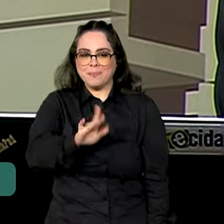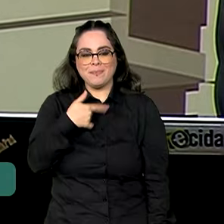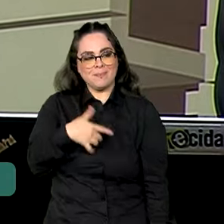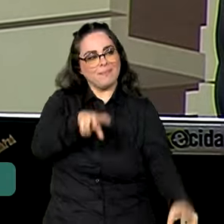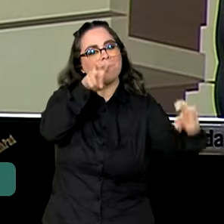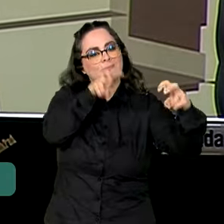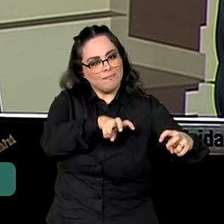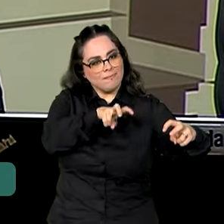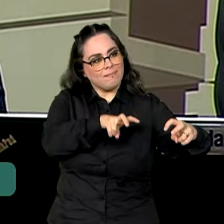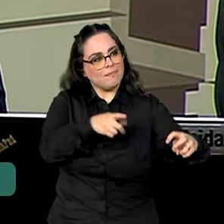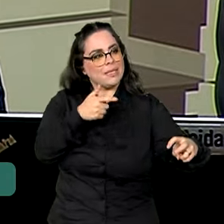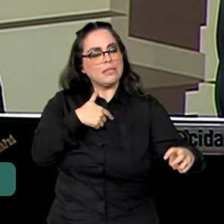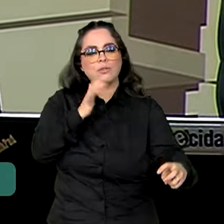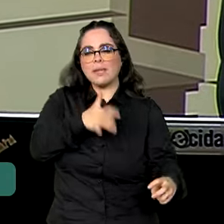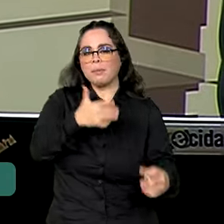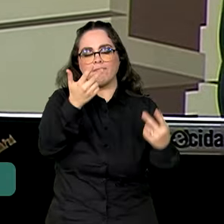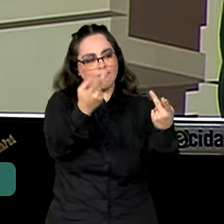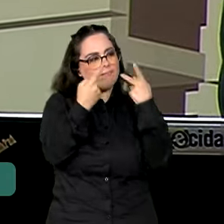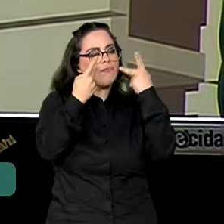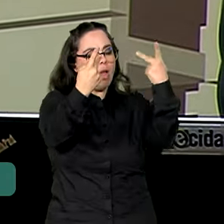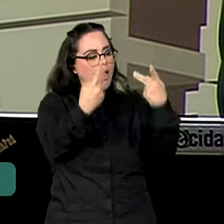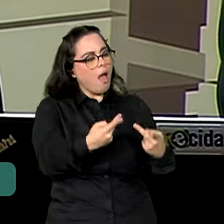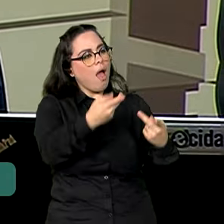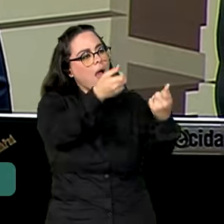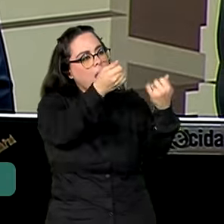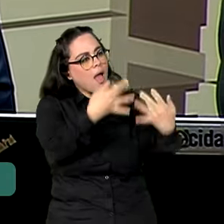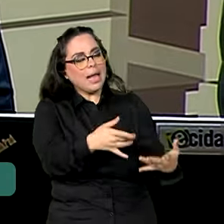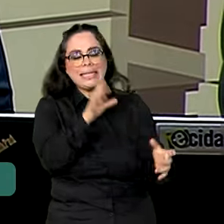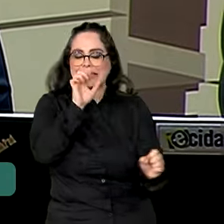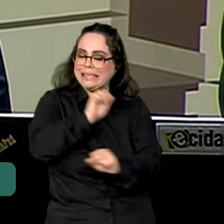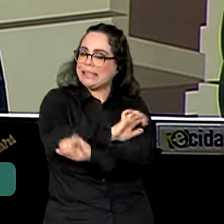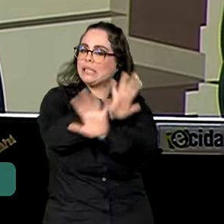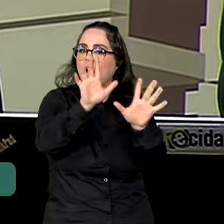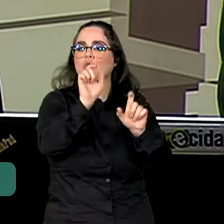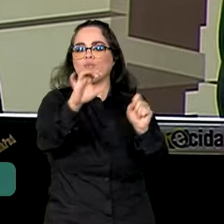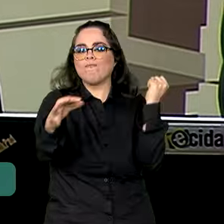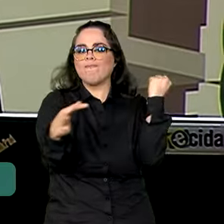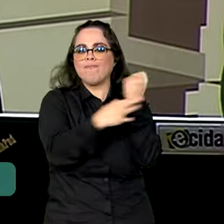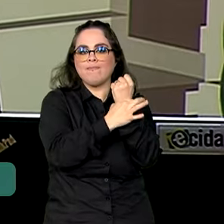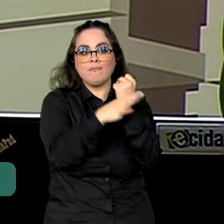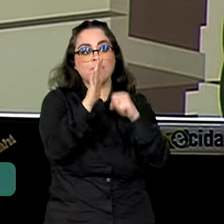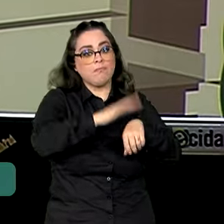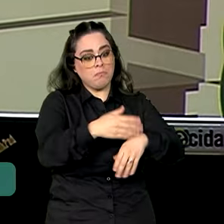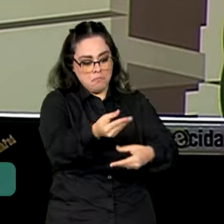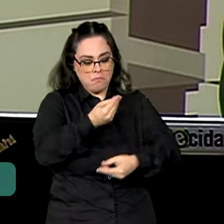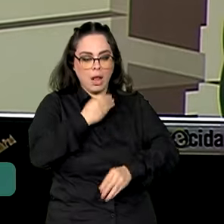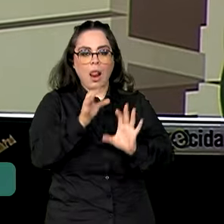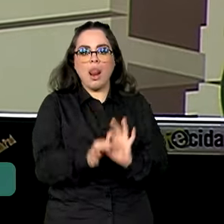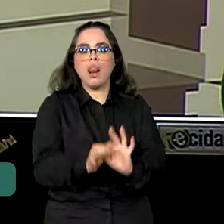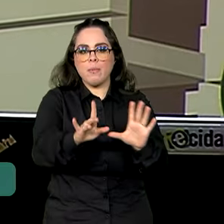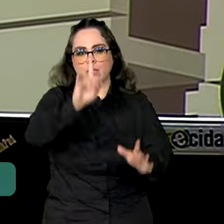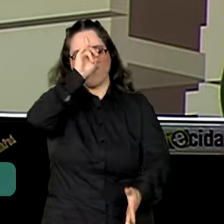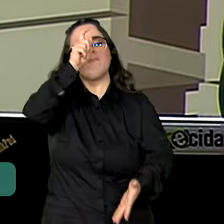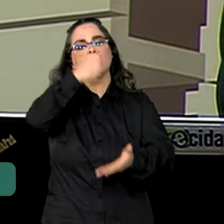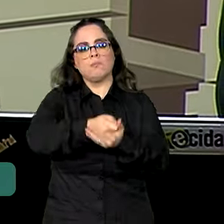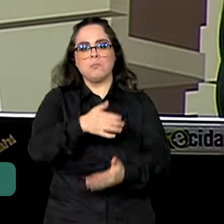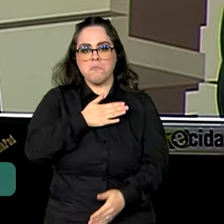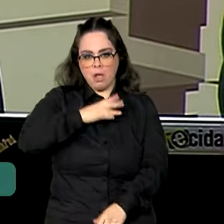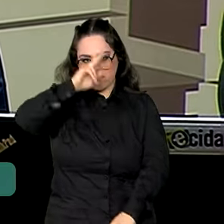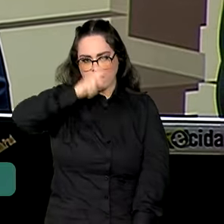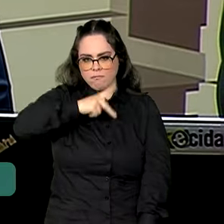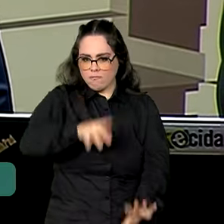escutei de forma enfática e clara a garantia da liberdade na tomada de decisões